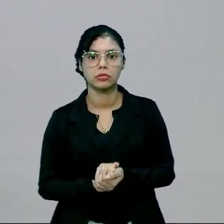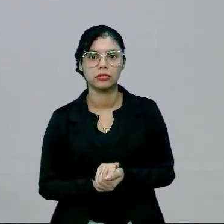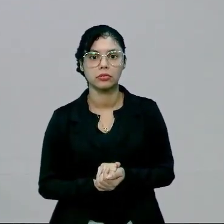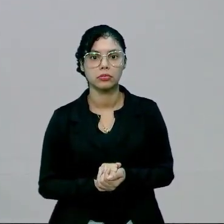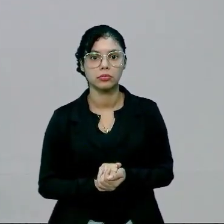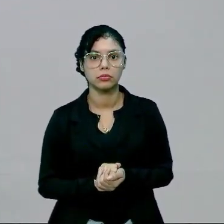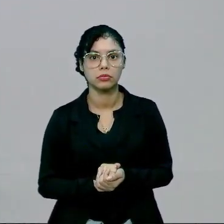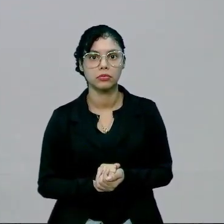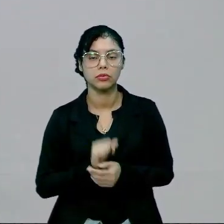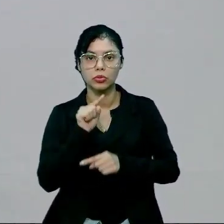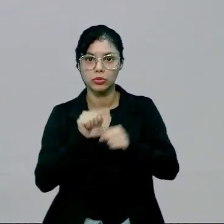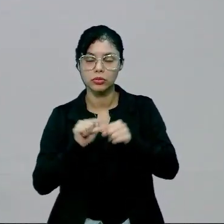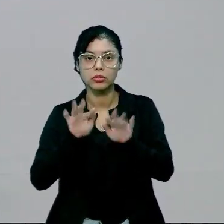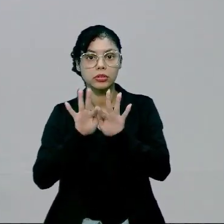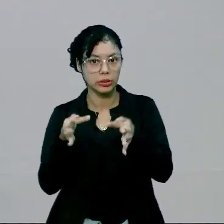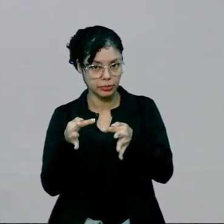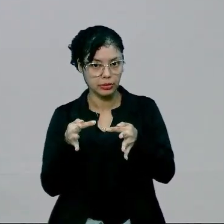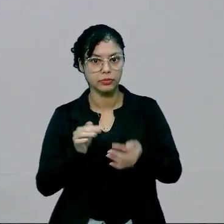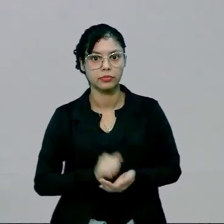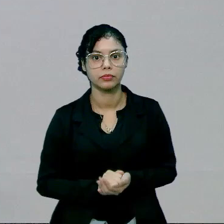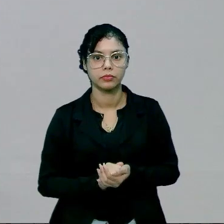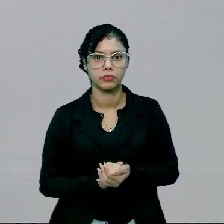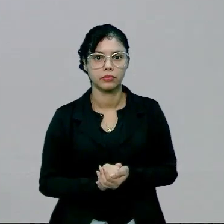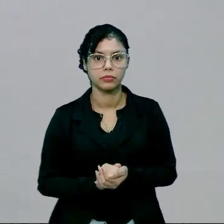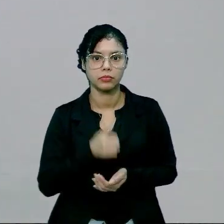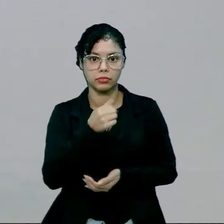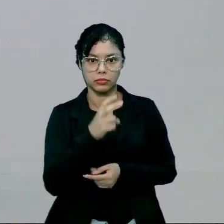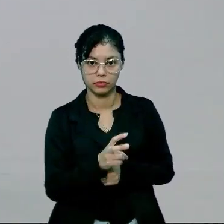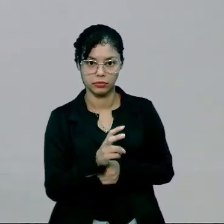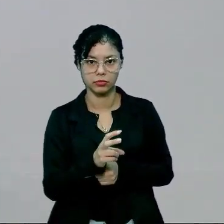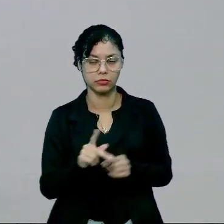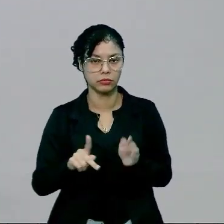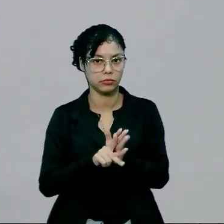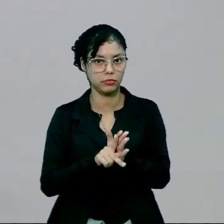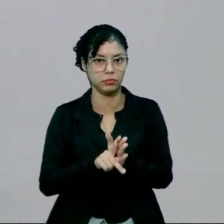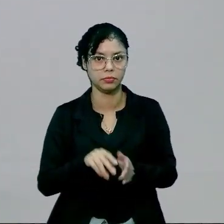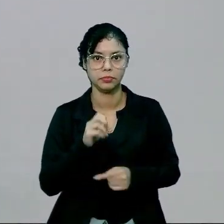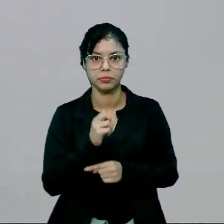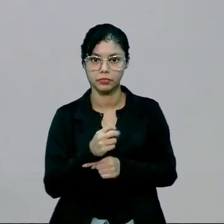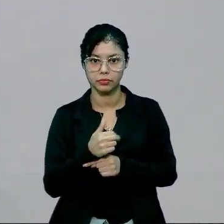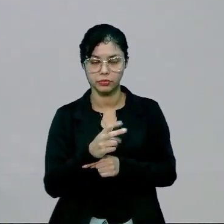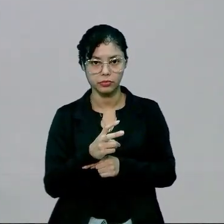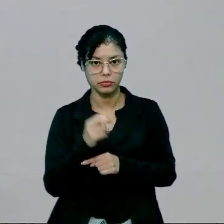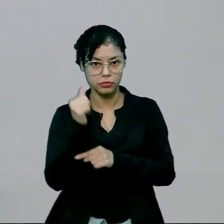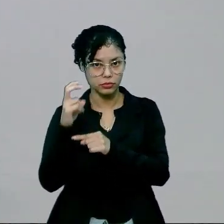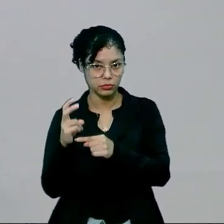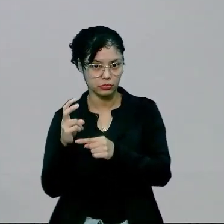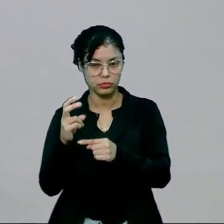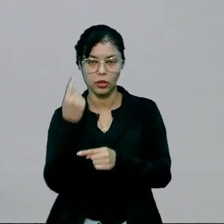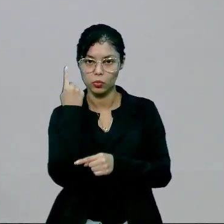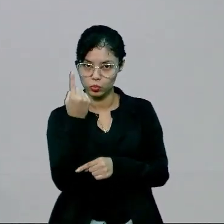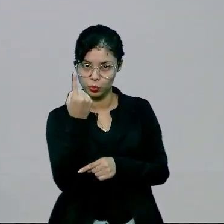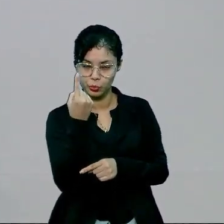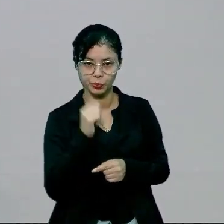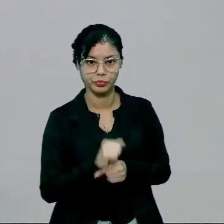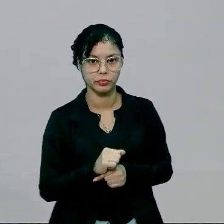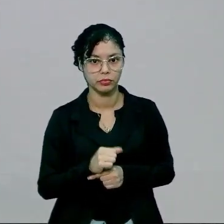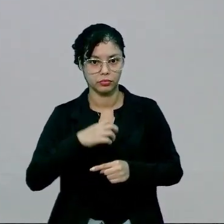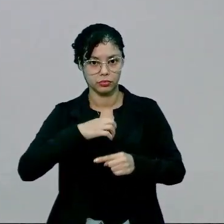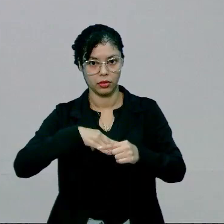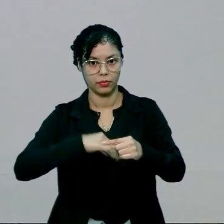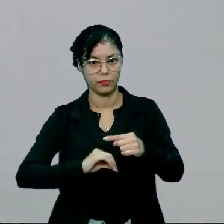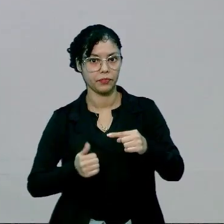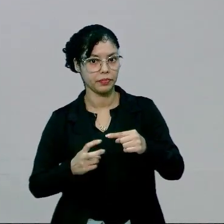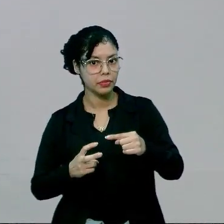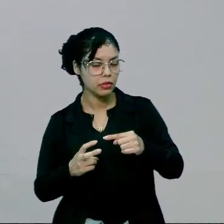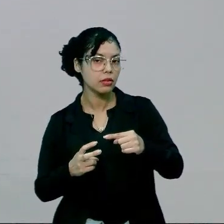divisão simples. Divide o 15 por ele mesmo. 15 por 15 dá 1. E 90